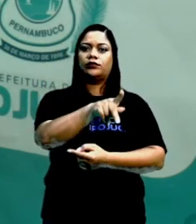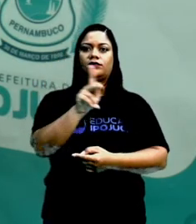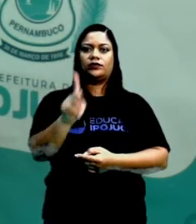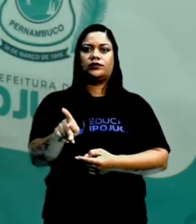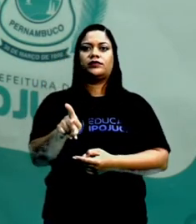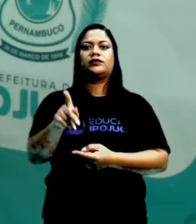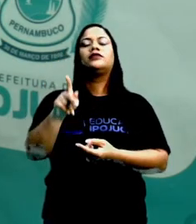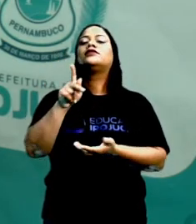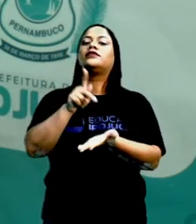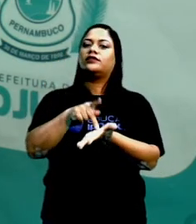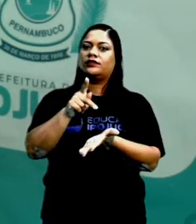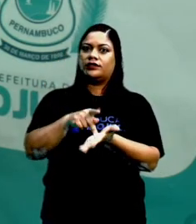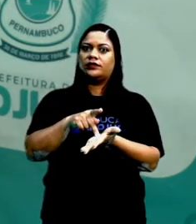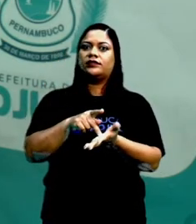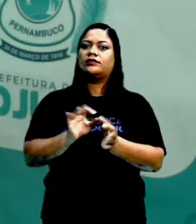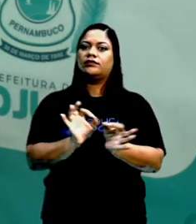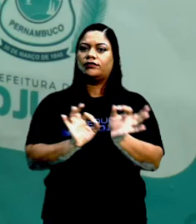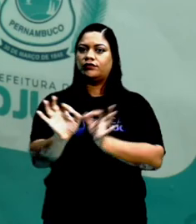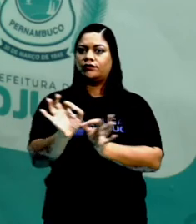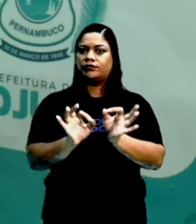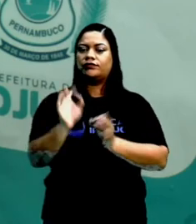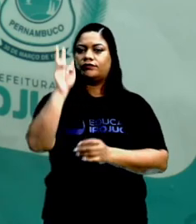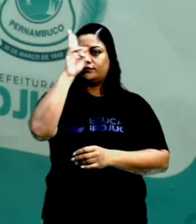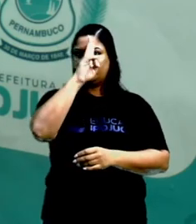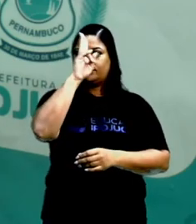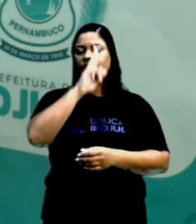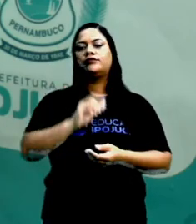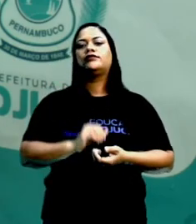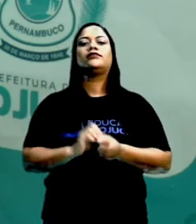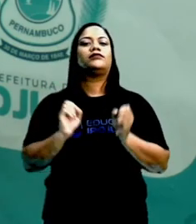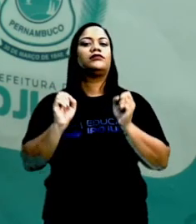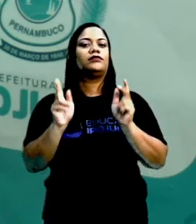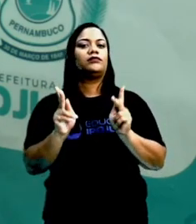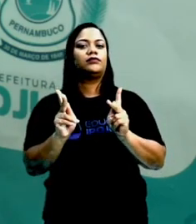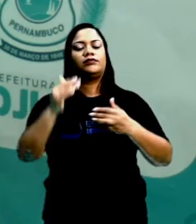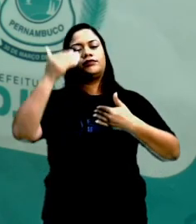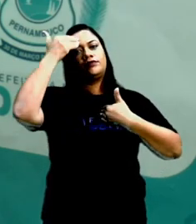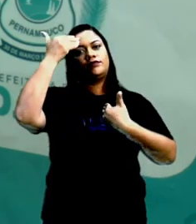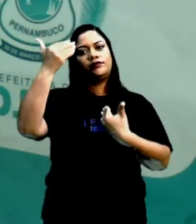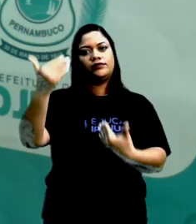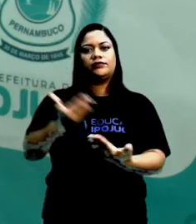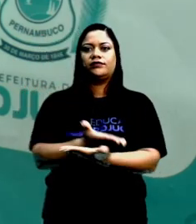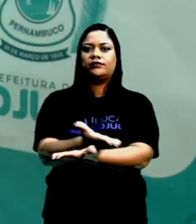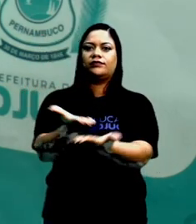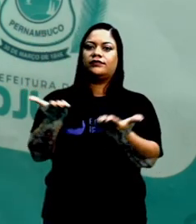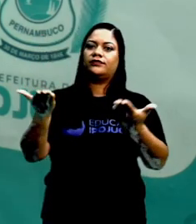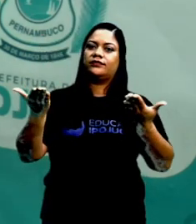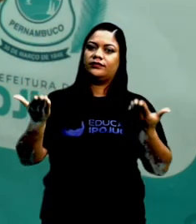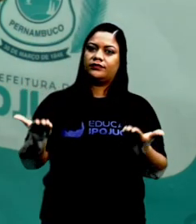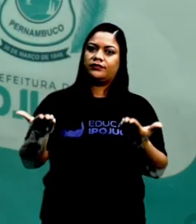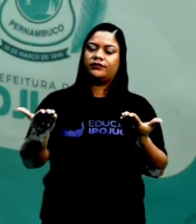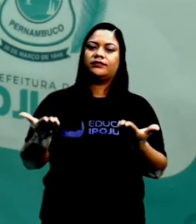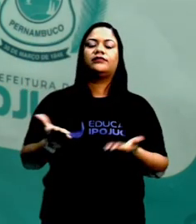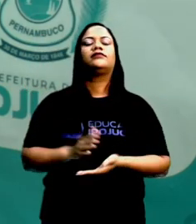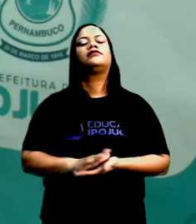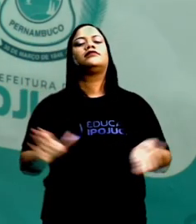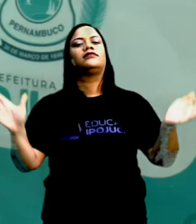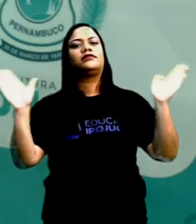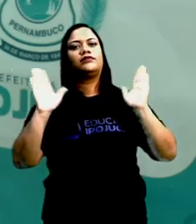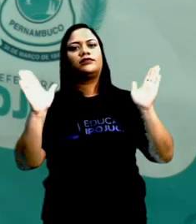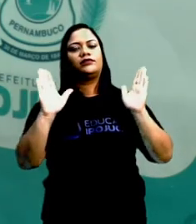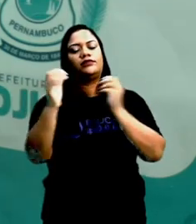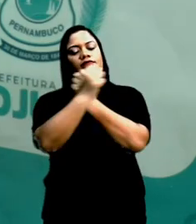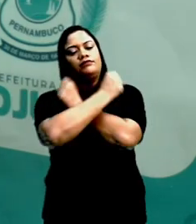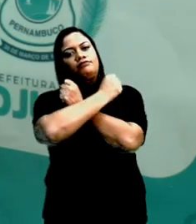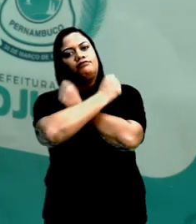ali realmente corresponde ao processo histórico. Ok, pessoal? Muito obrigado pela atenção de vocês, fiquem com Deus e